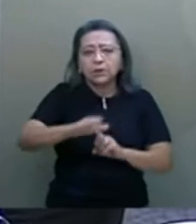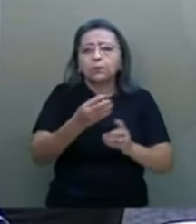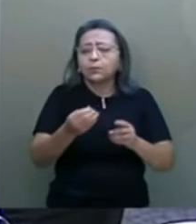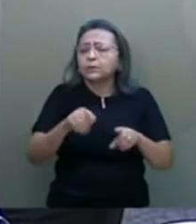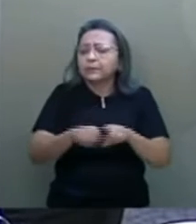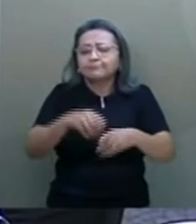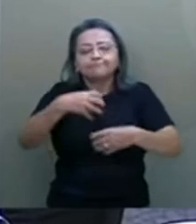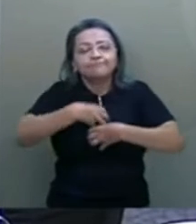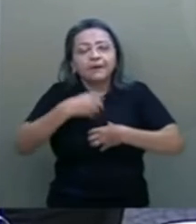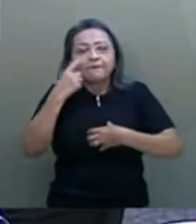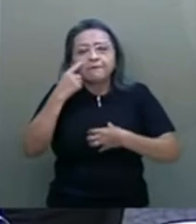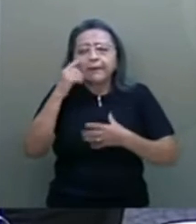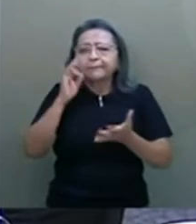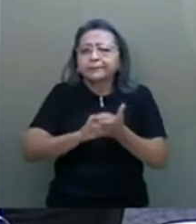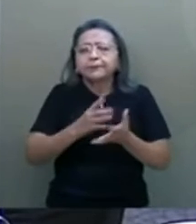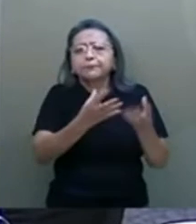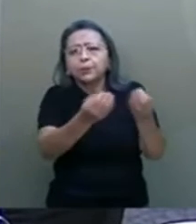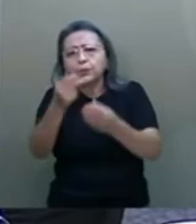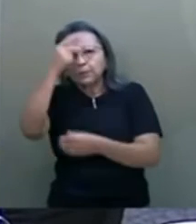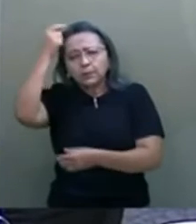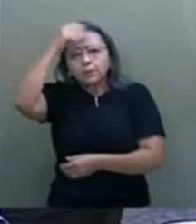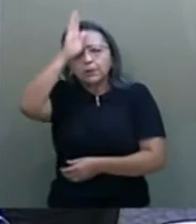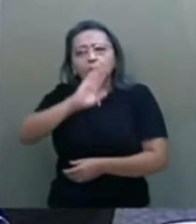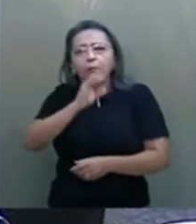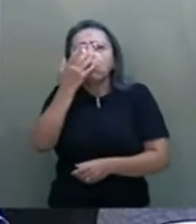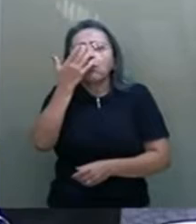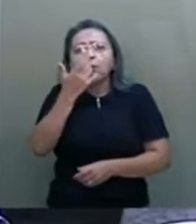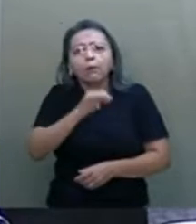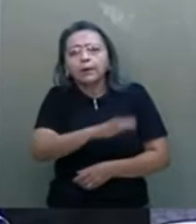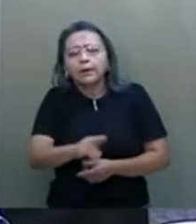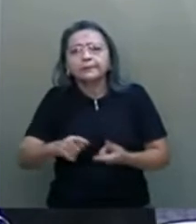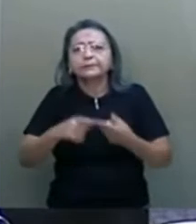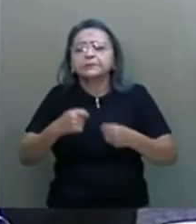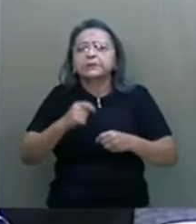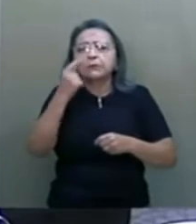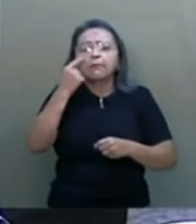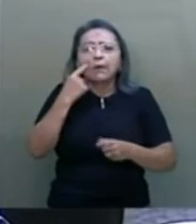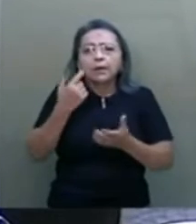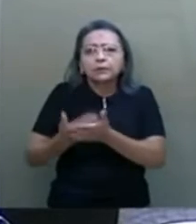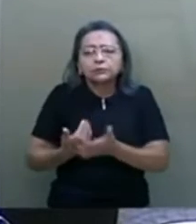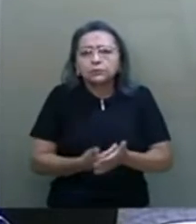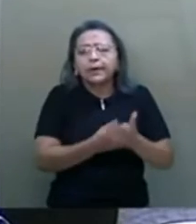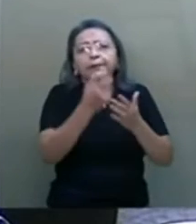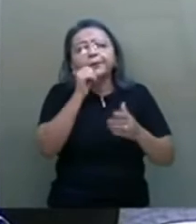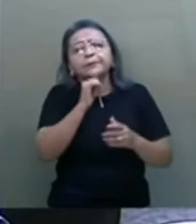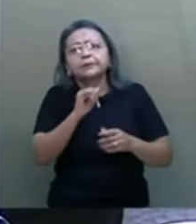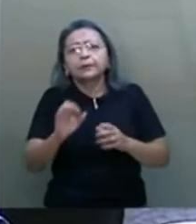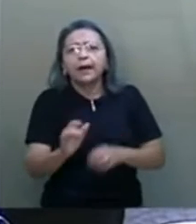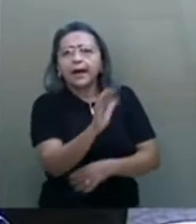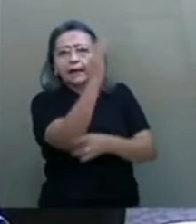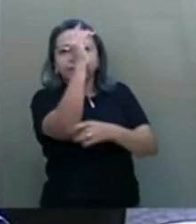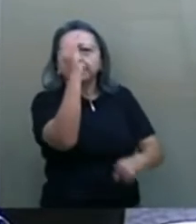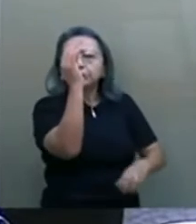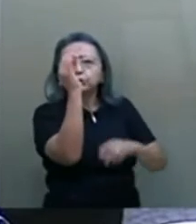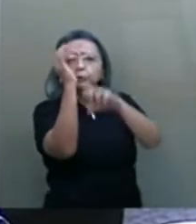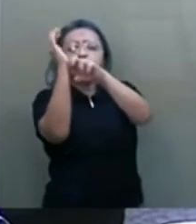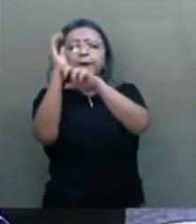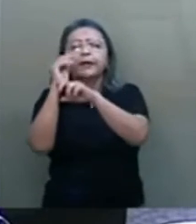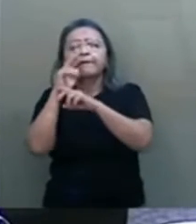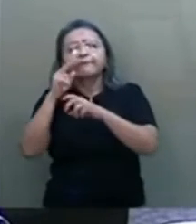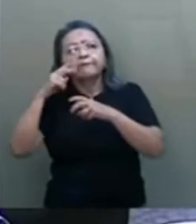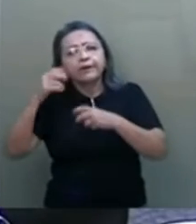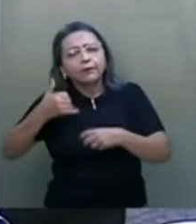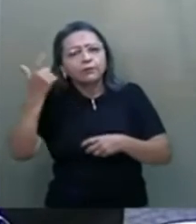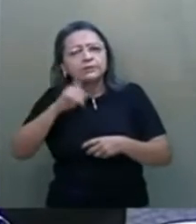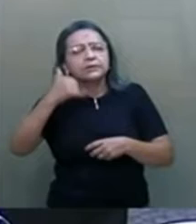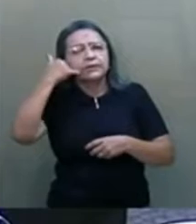toca ver a realidade de alguns brasileiros, como crianças que precisam escalar uma árvore para poder ter acesso a uma videoaula. É essencial que